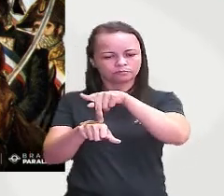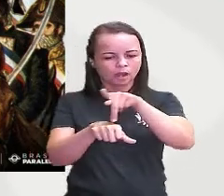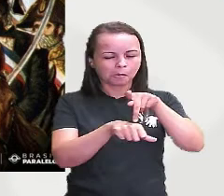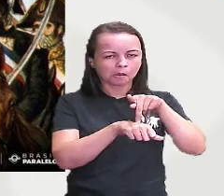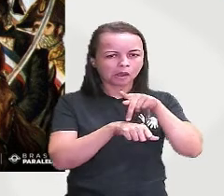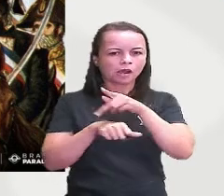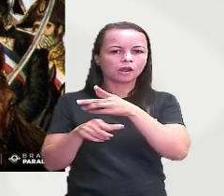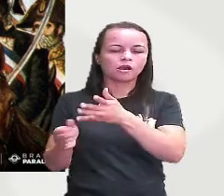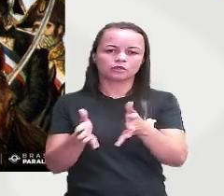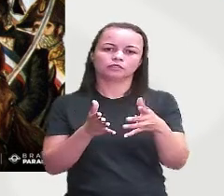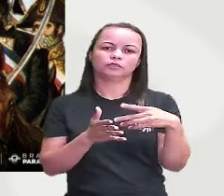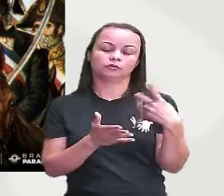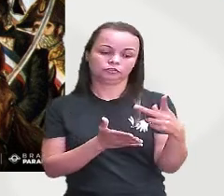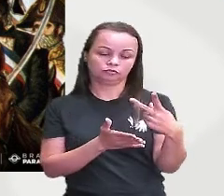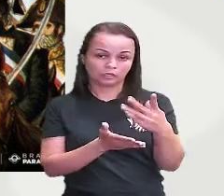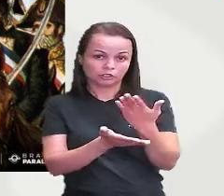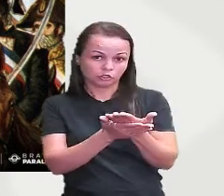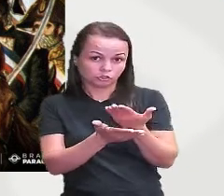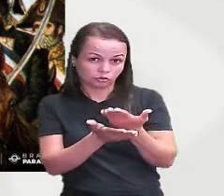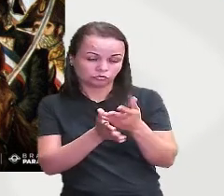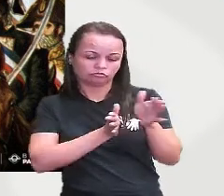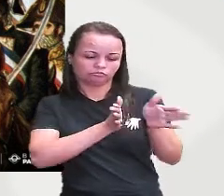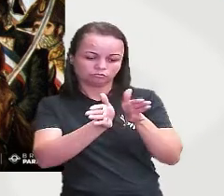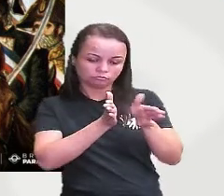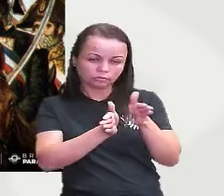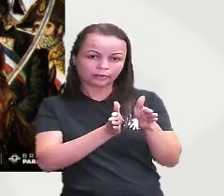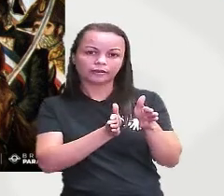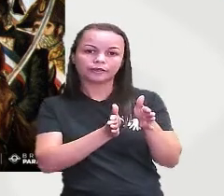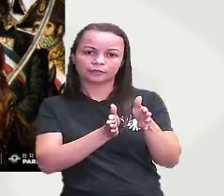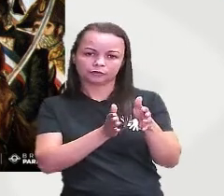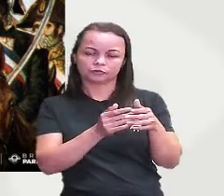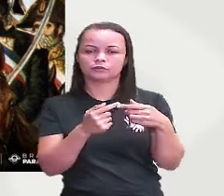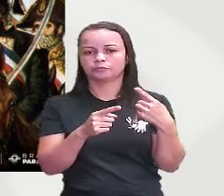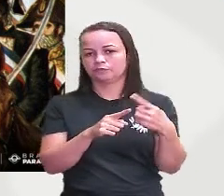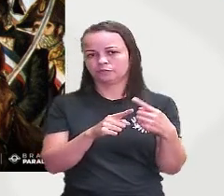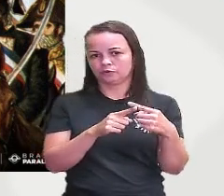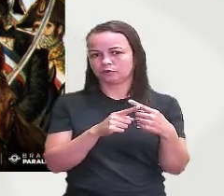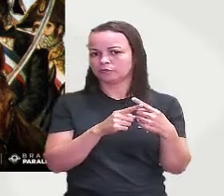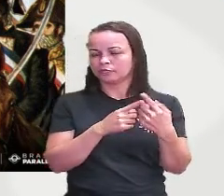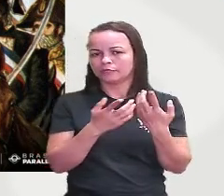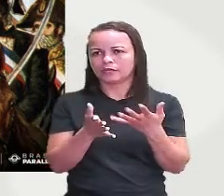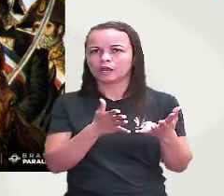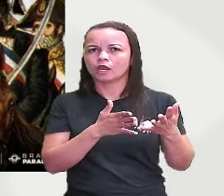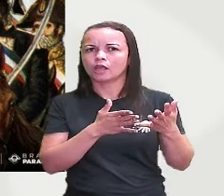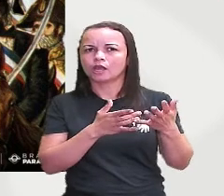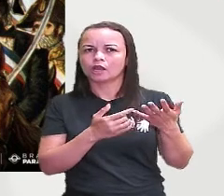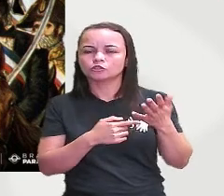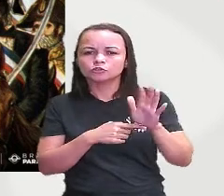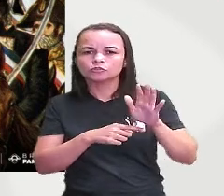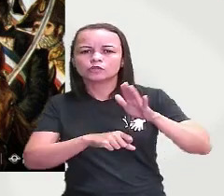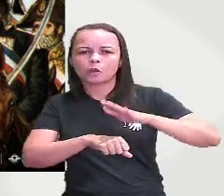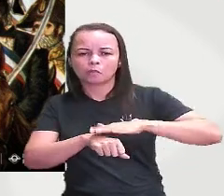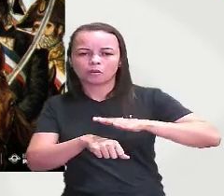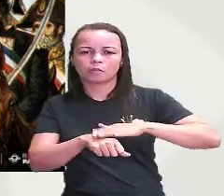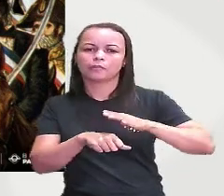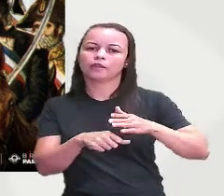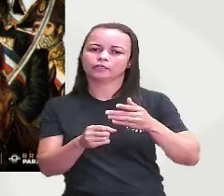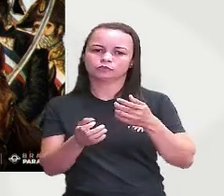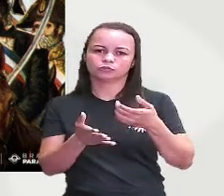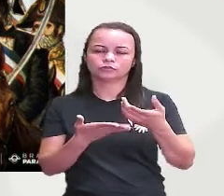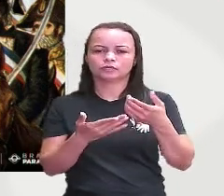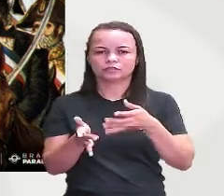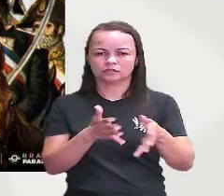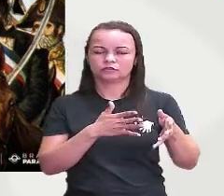estuda esse período porque ele diz respeito a um momento decisivo na